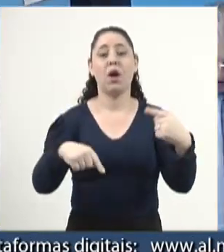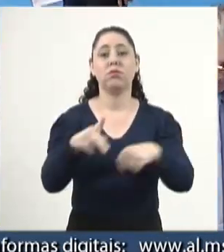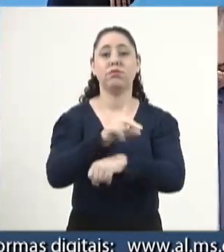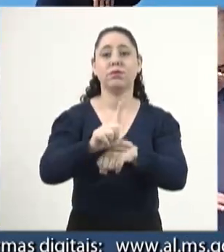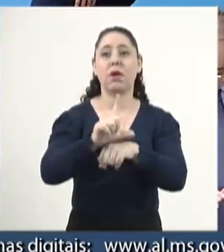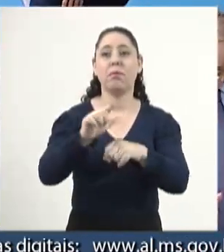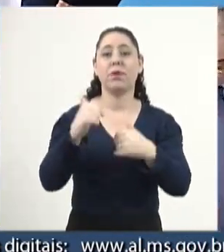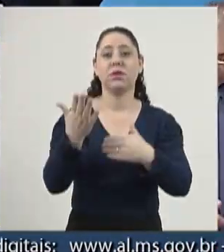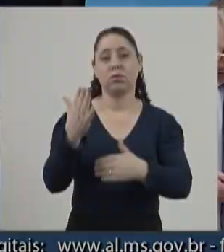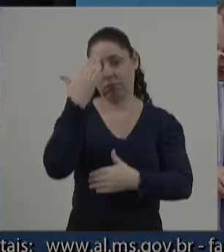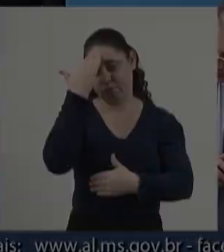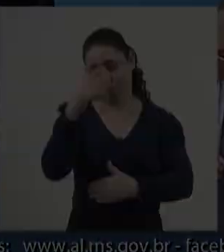presidente. Obrigado, senhor presidente.